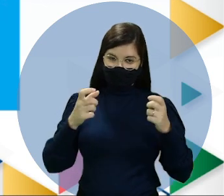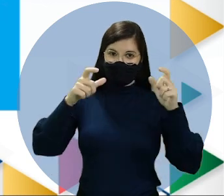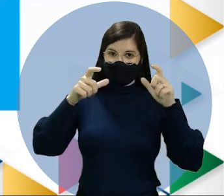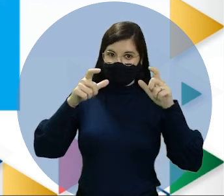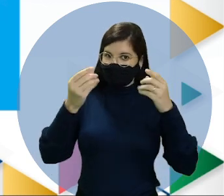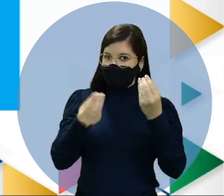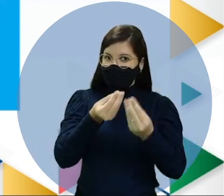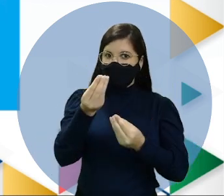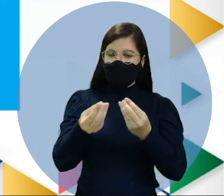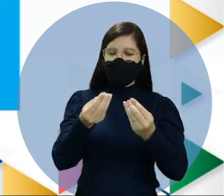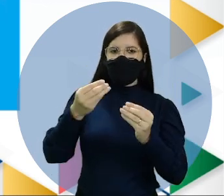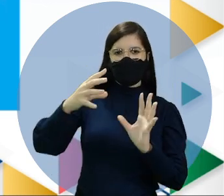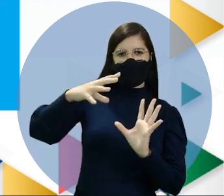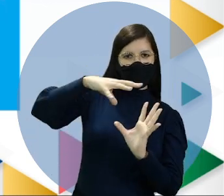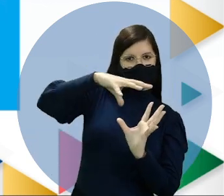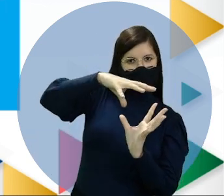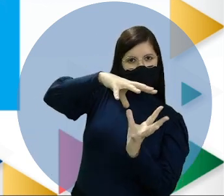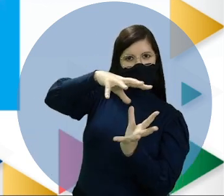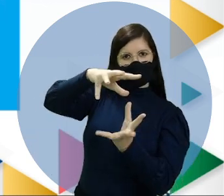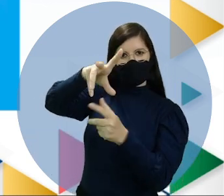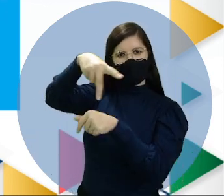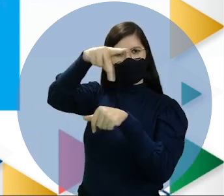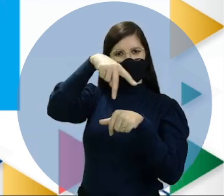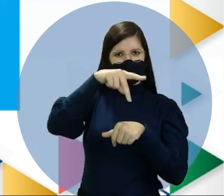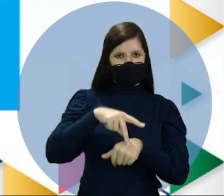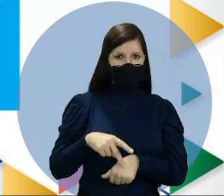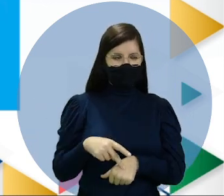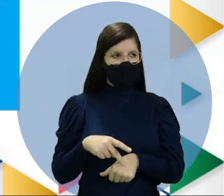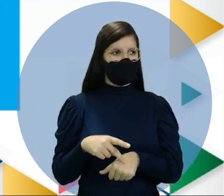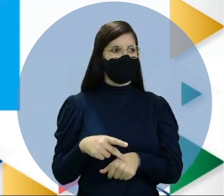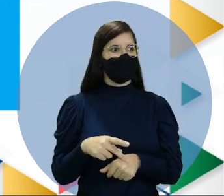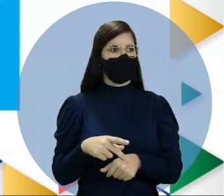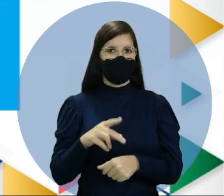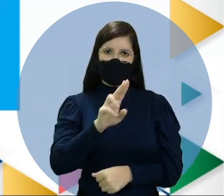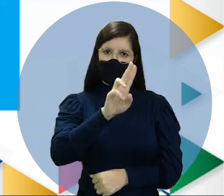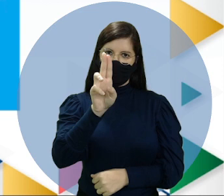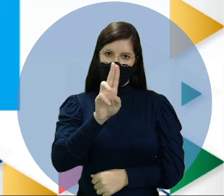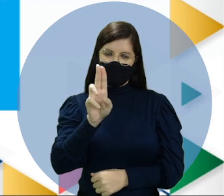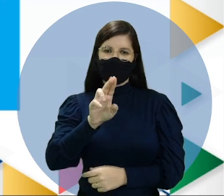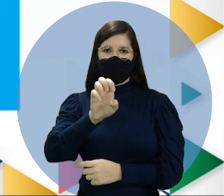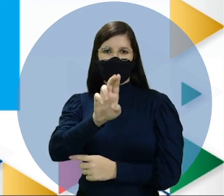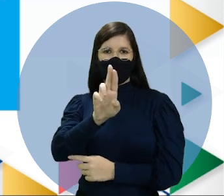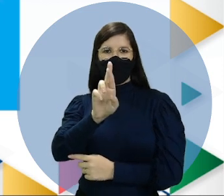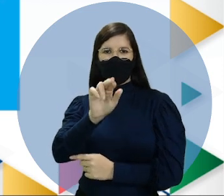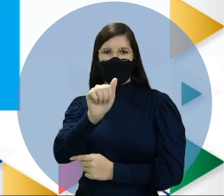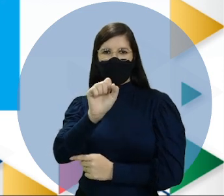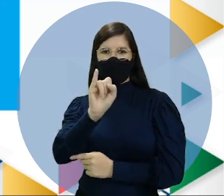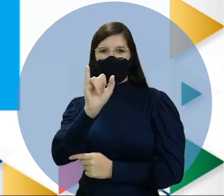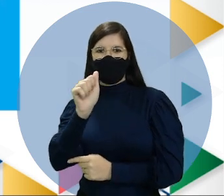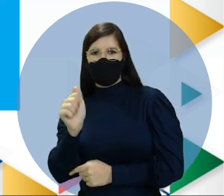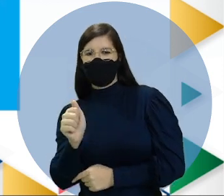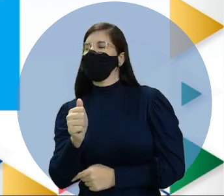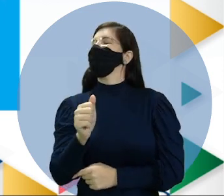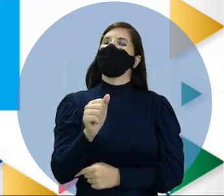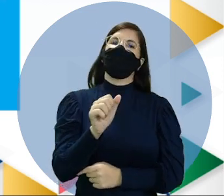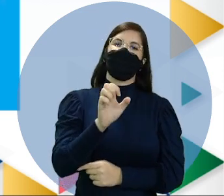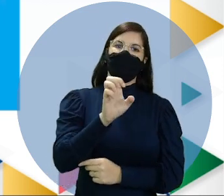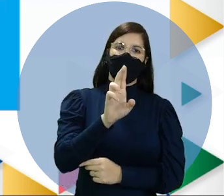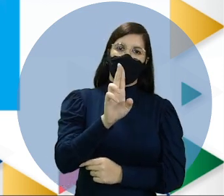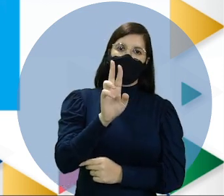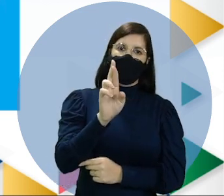era os continentes. Tem os nomes ali, Eurásia, não tem Europa,